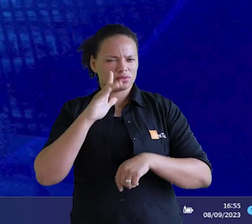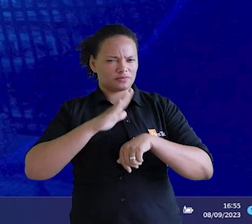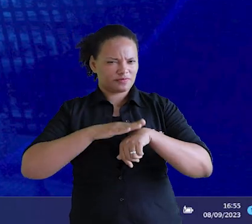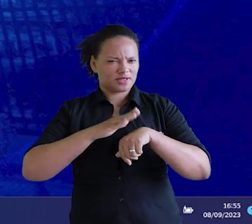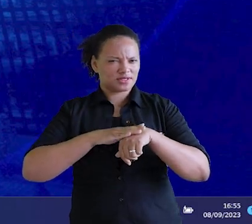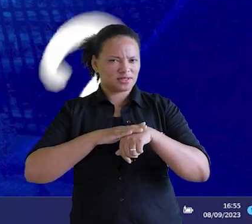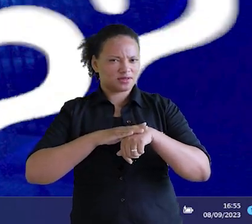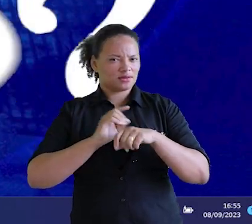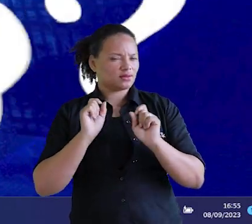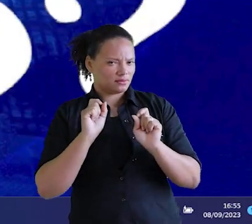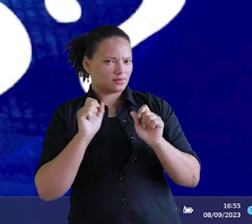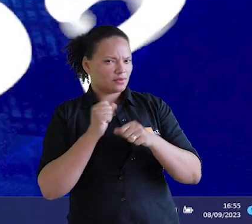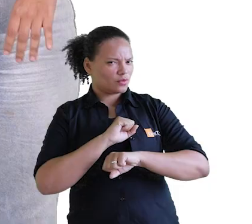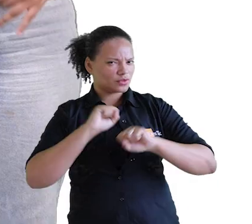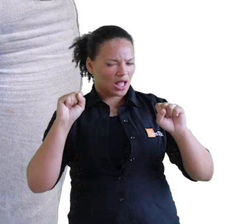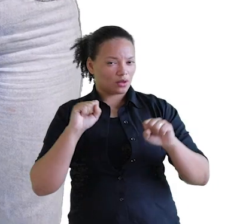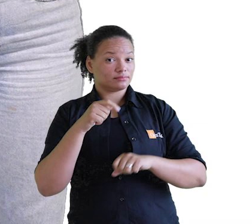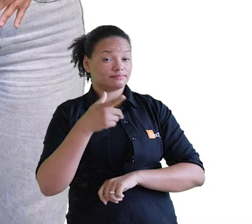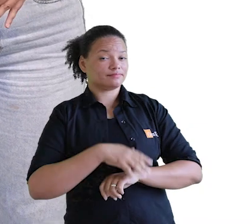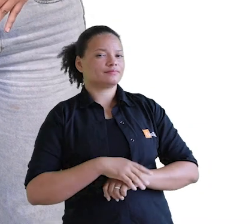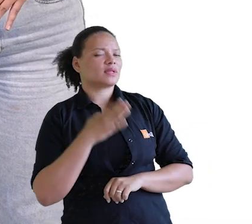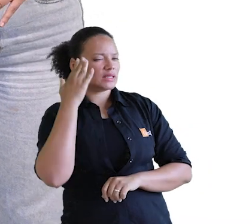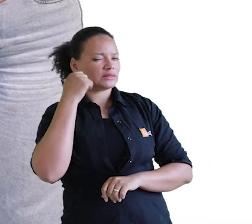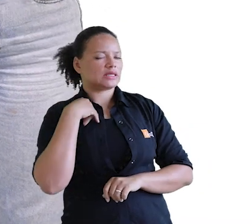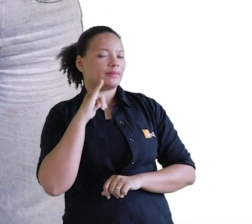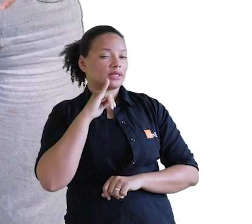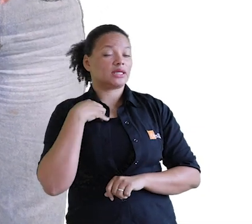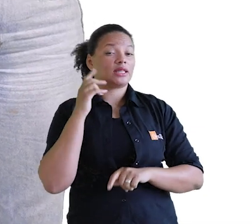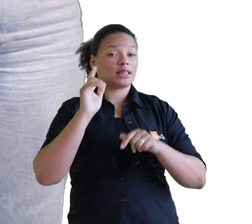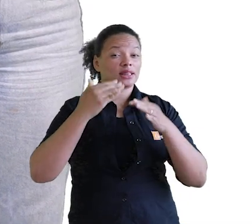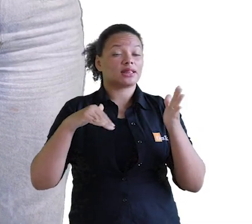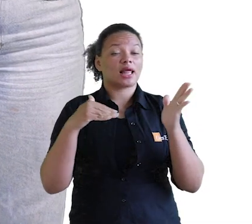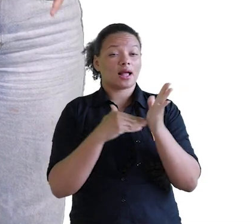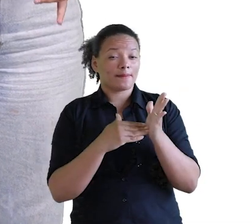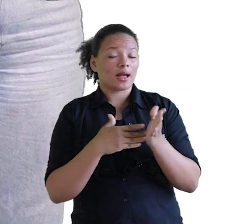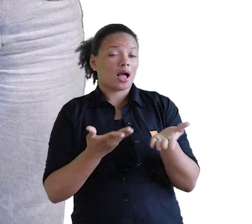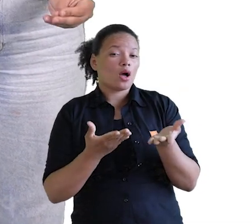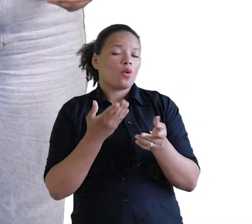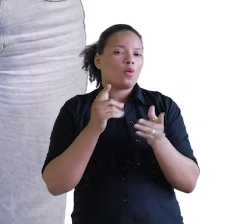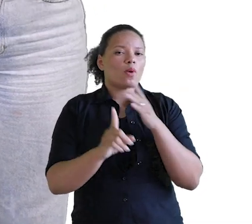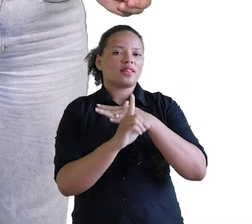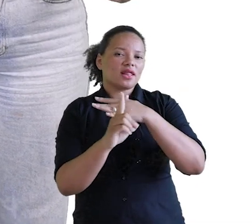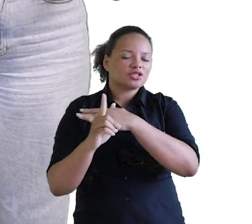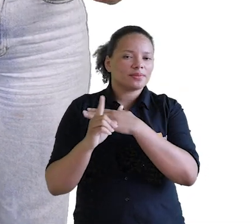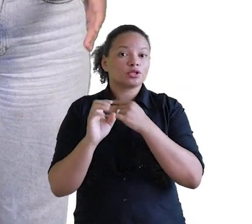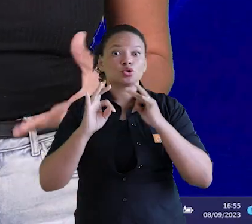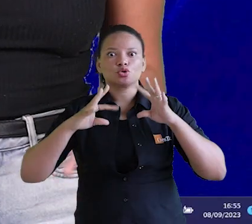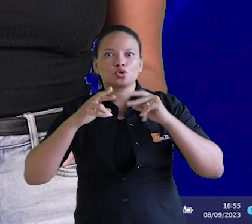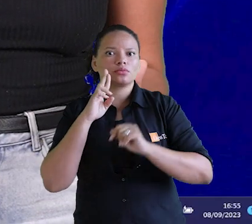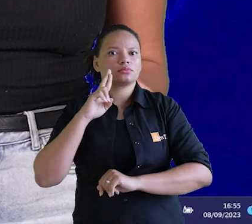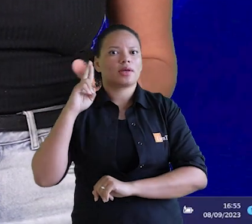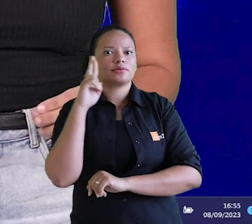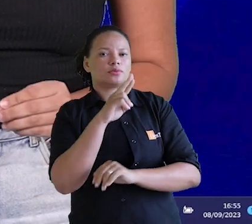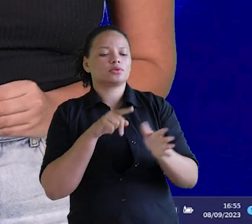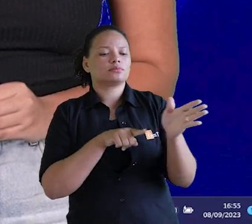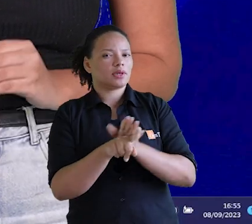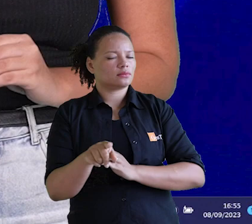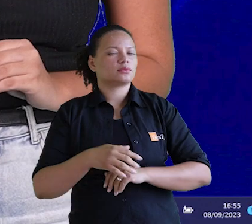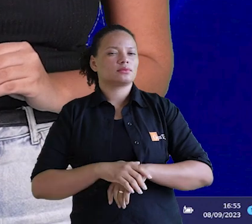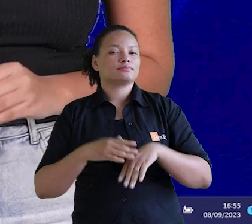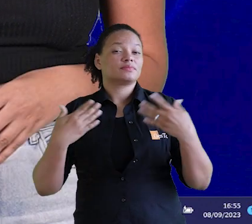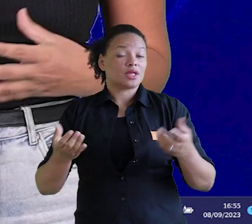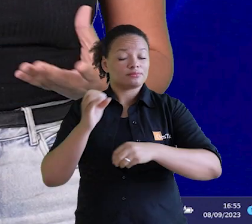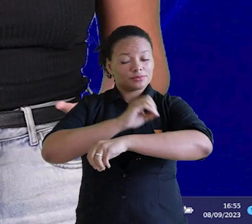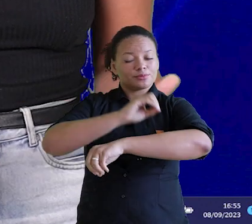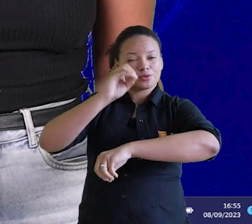foi atendida e resolvida com sucesso? Saiba que é essencial que após o atendimento, todos respondam a pesquisa de avaliação. Assim, o Tribunal de Justiça